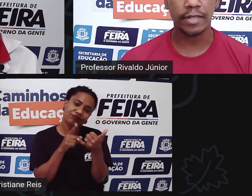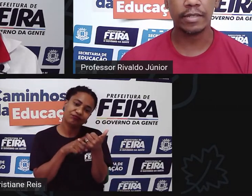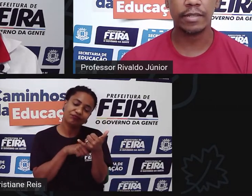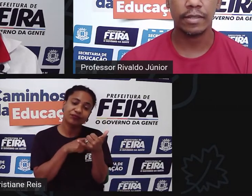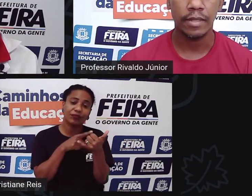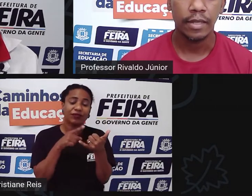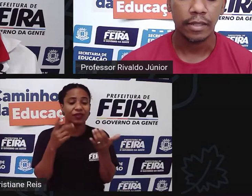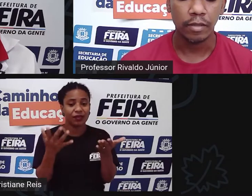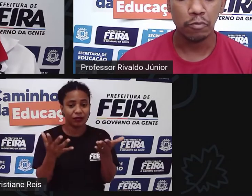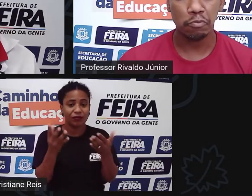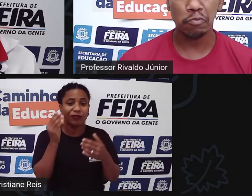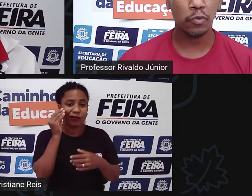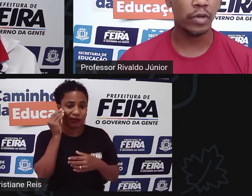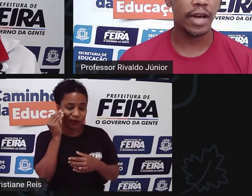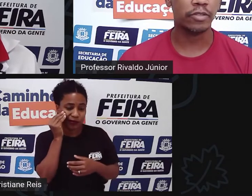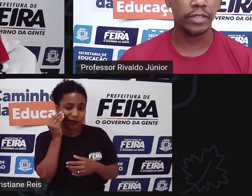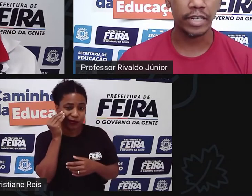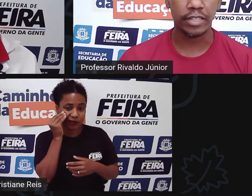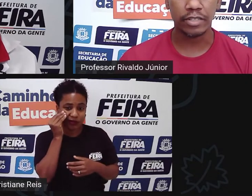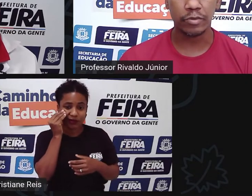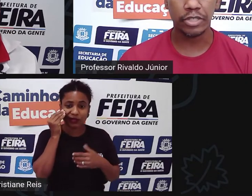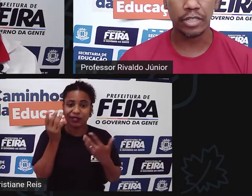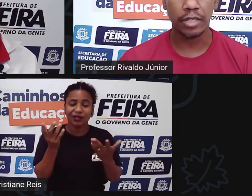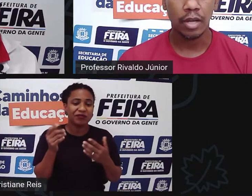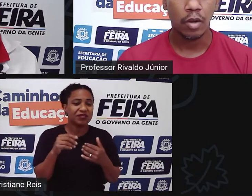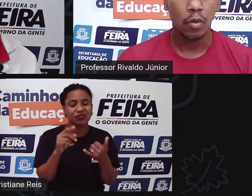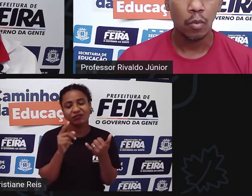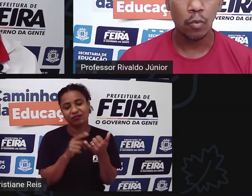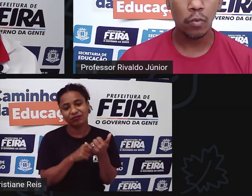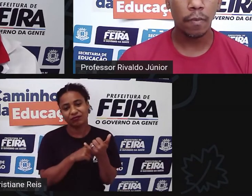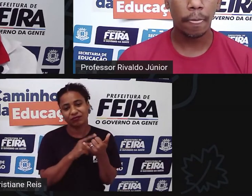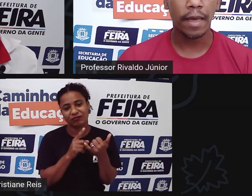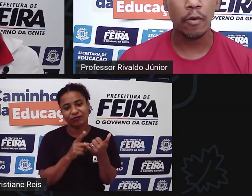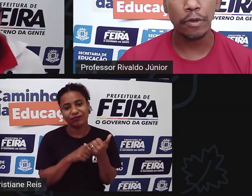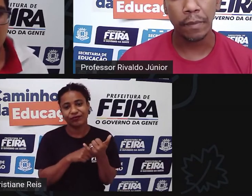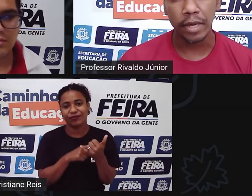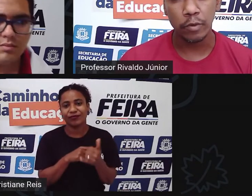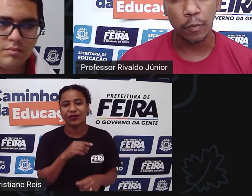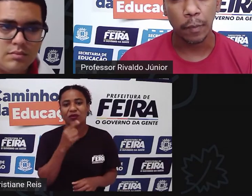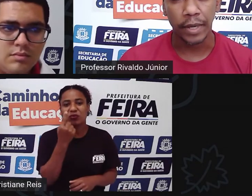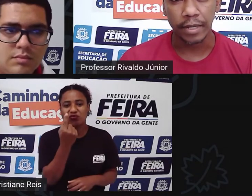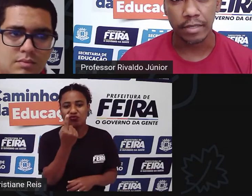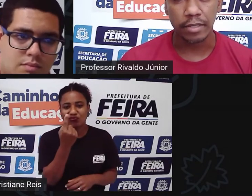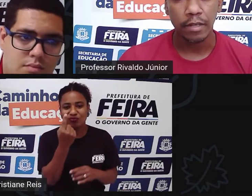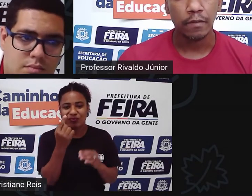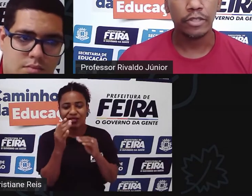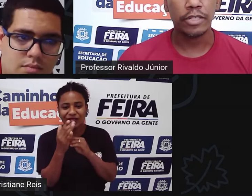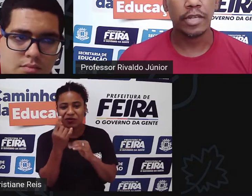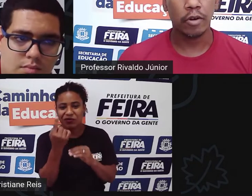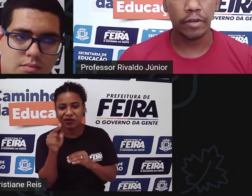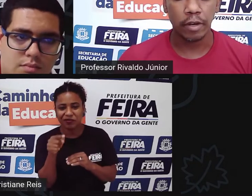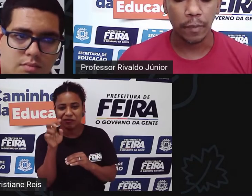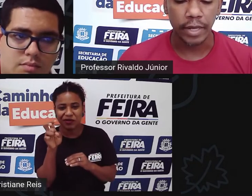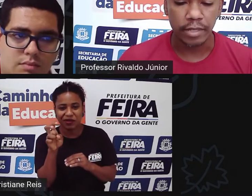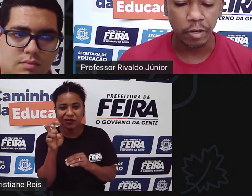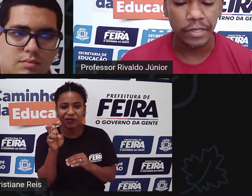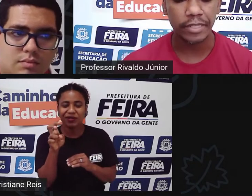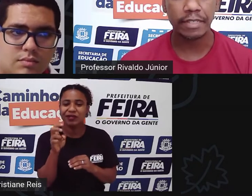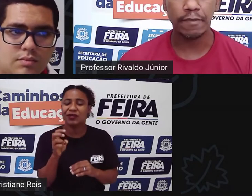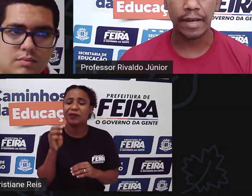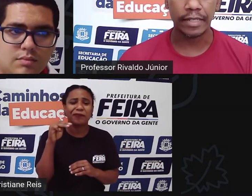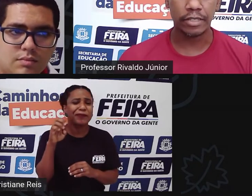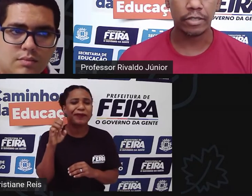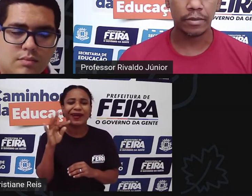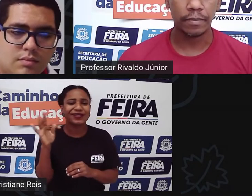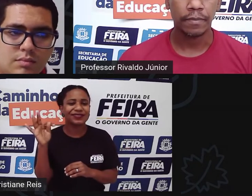atividades têm um gasto energético de 1 a 1,5 max. Vou te dizer agora o que é o max, é uma